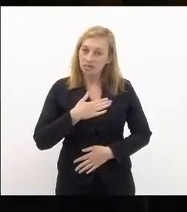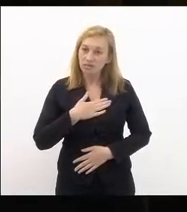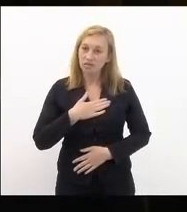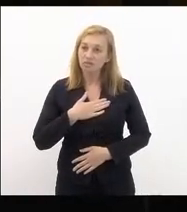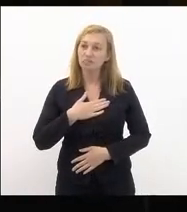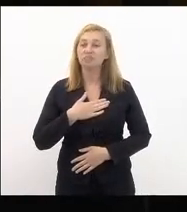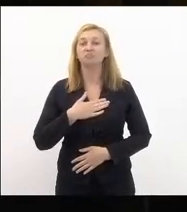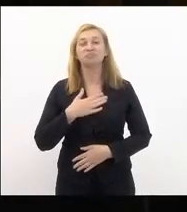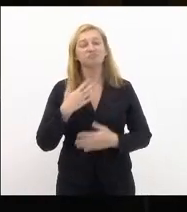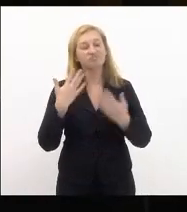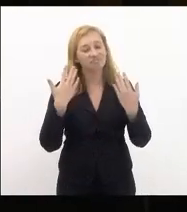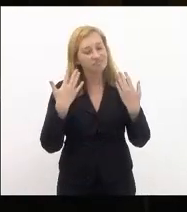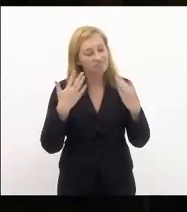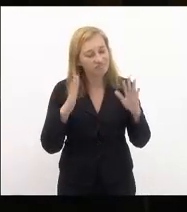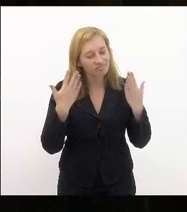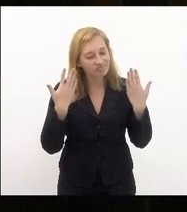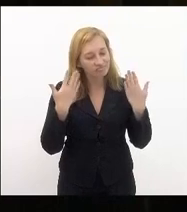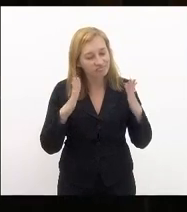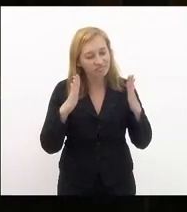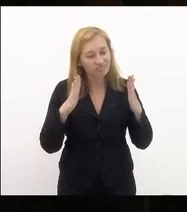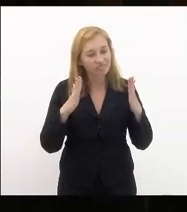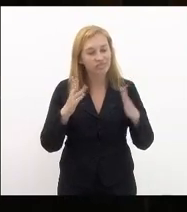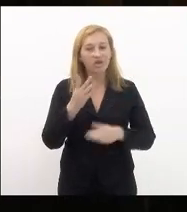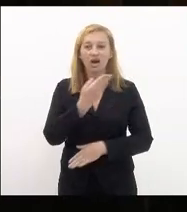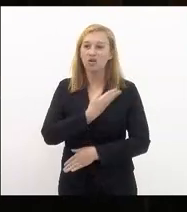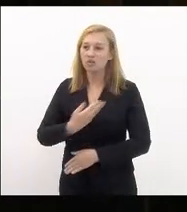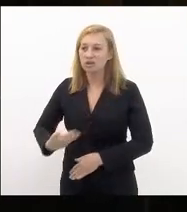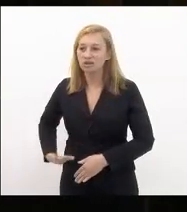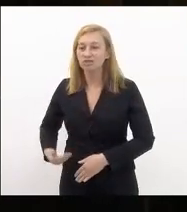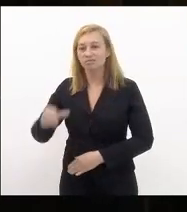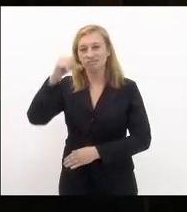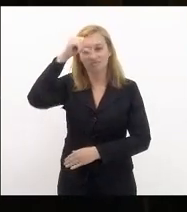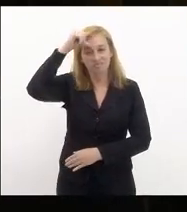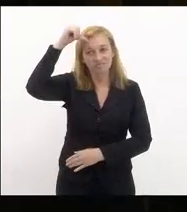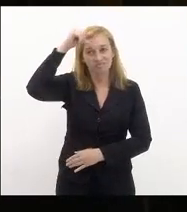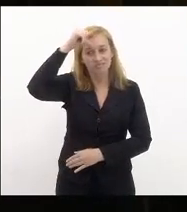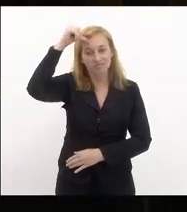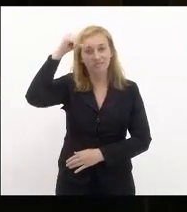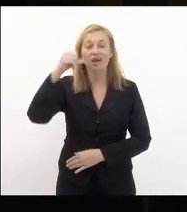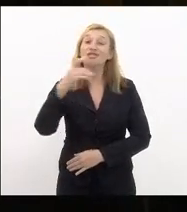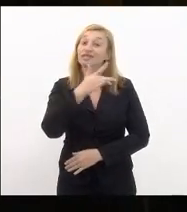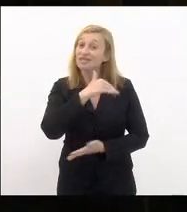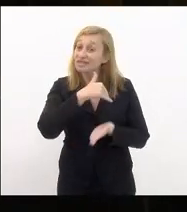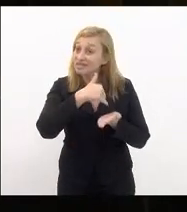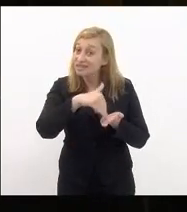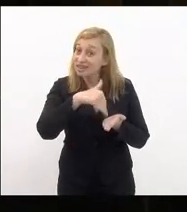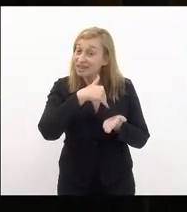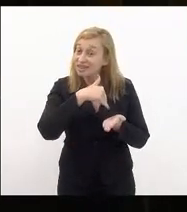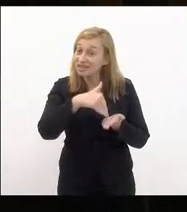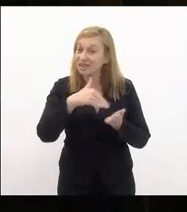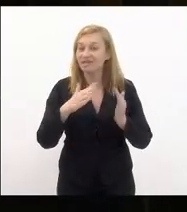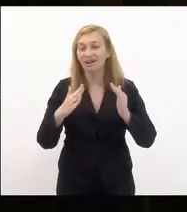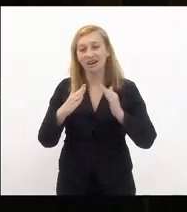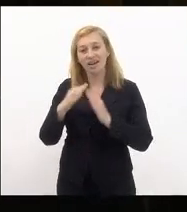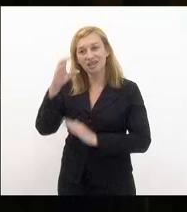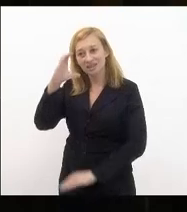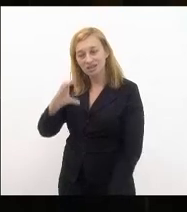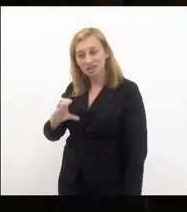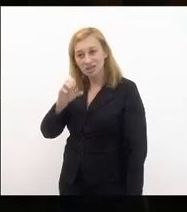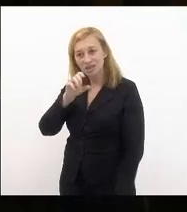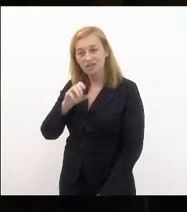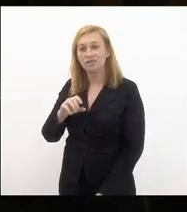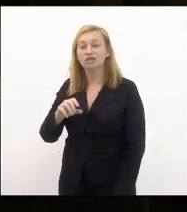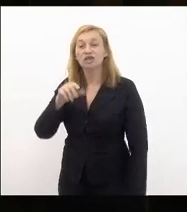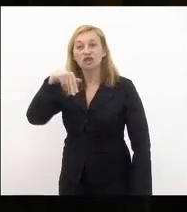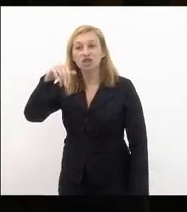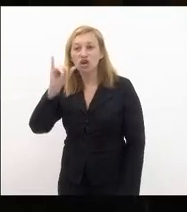e os meus parabéns ao governador Cláudio Castro ao secretário da Casa Civil Nicola Michione